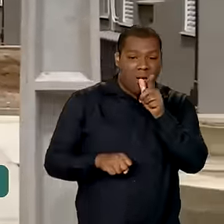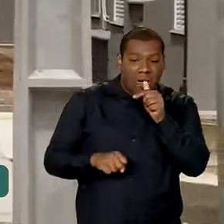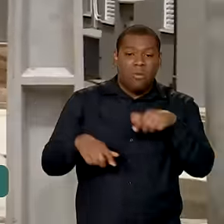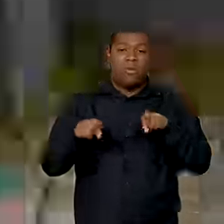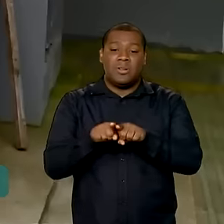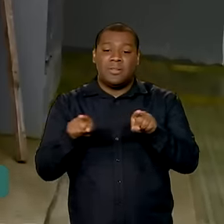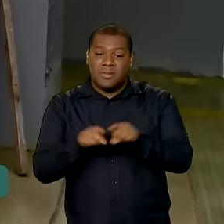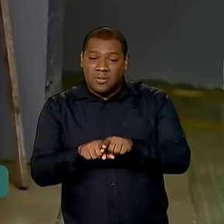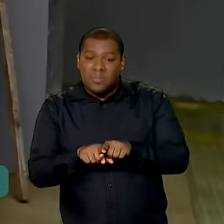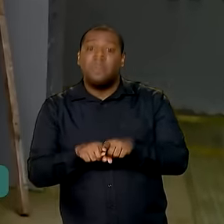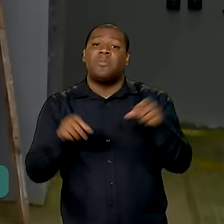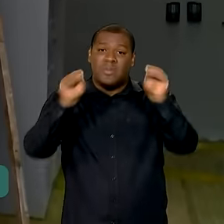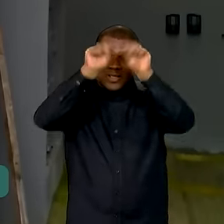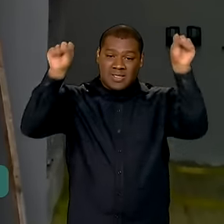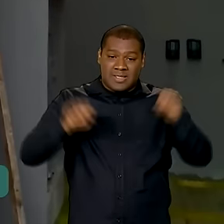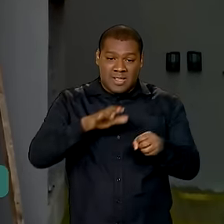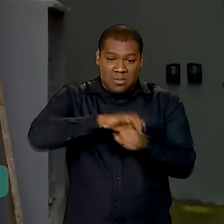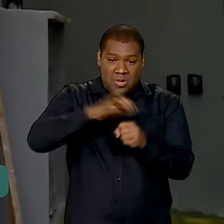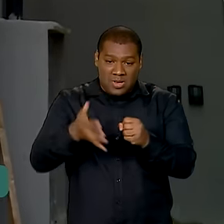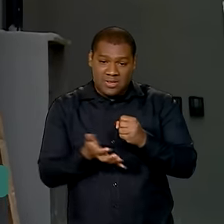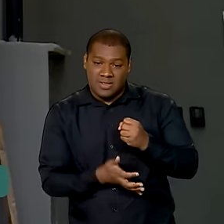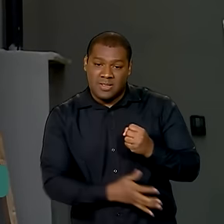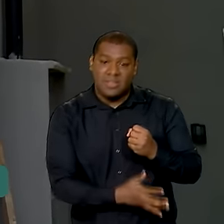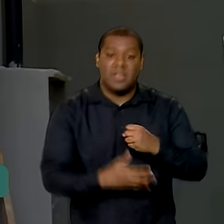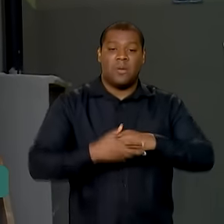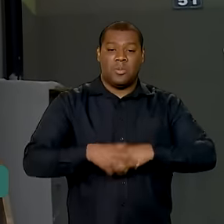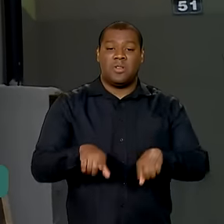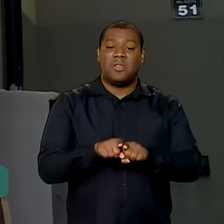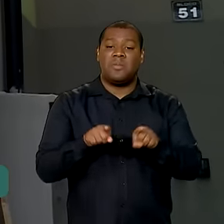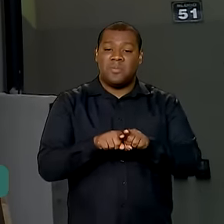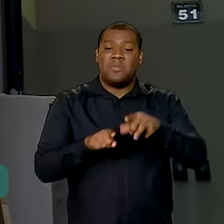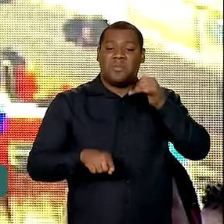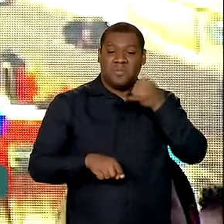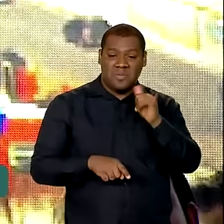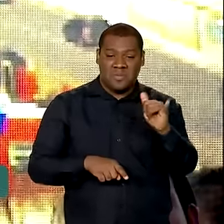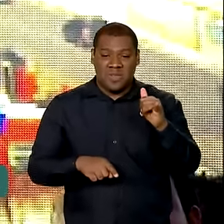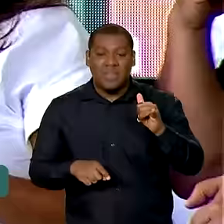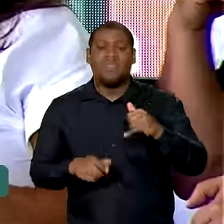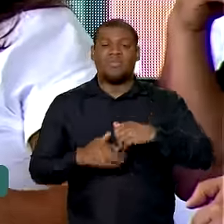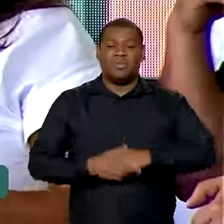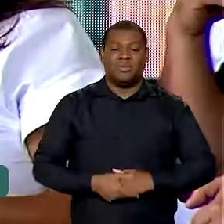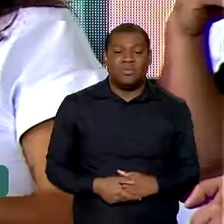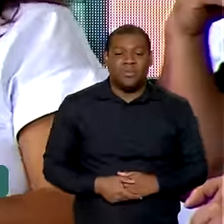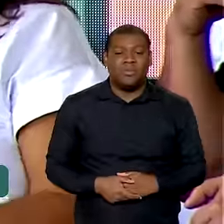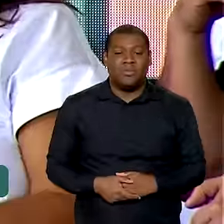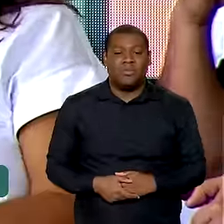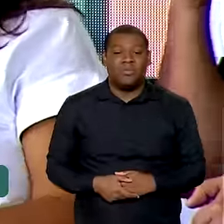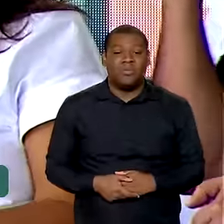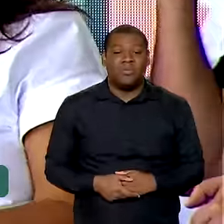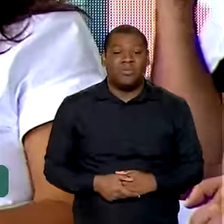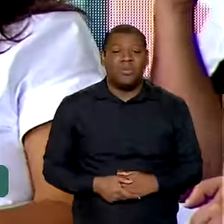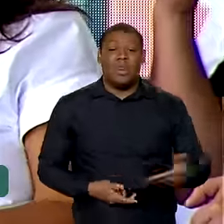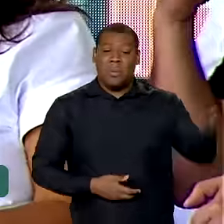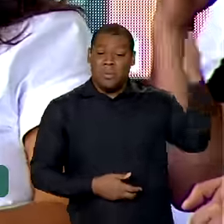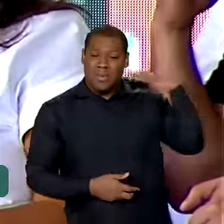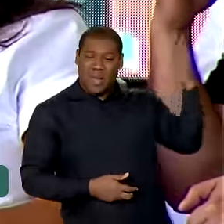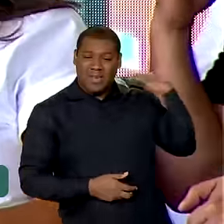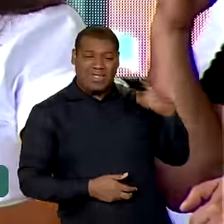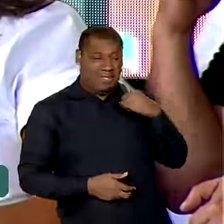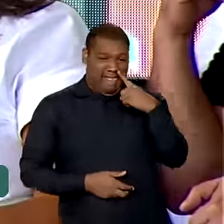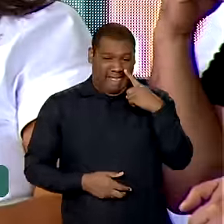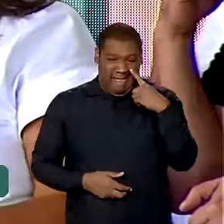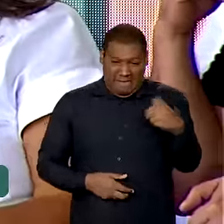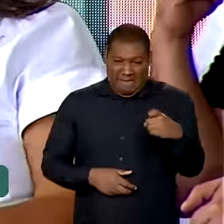coleta e tratamento de esgoto e rede de distribuição de energia elétrica. Bom, isso daqui era um lixão a céu